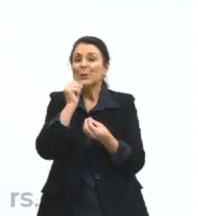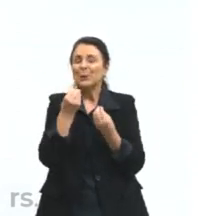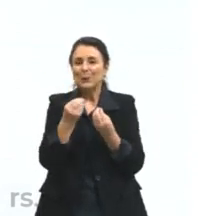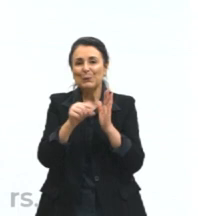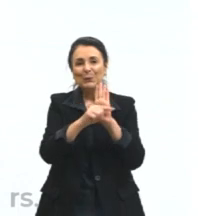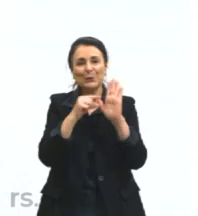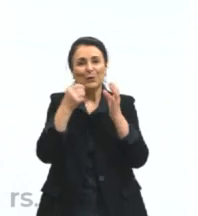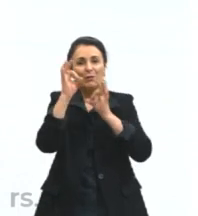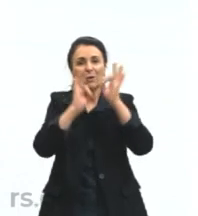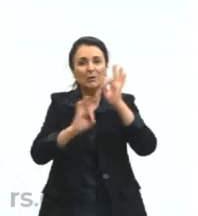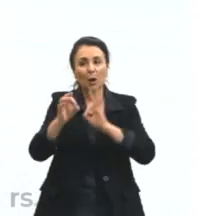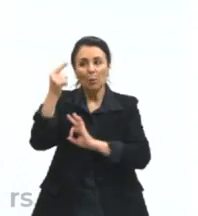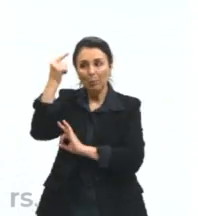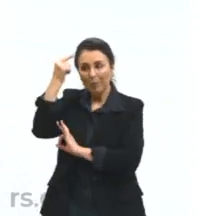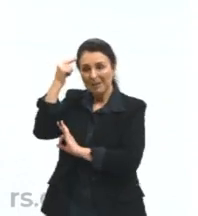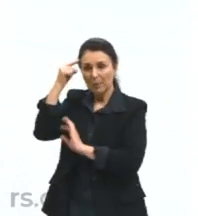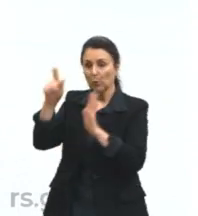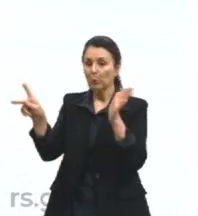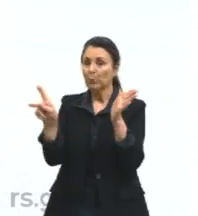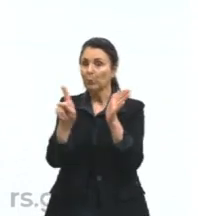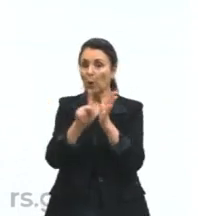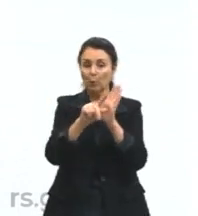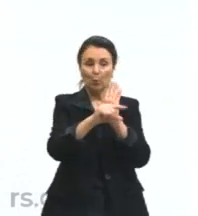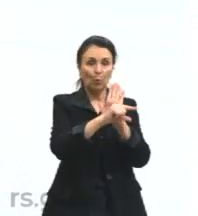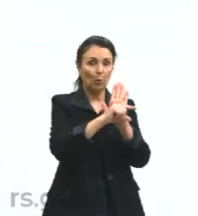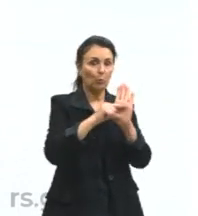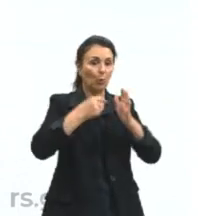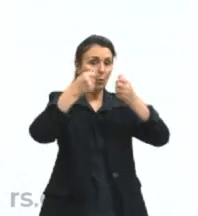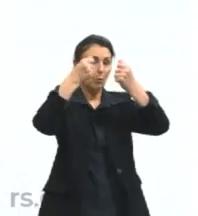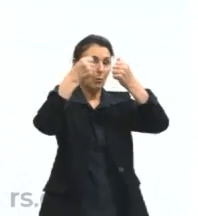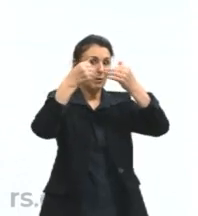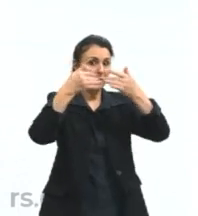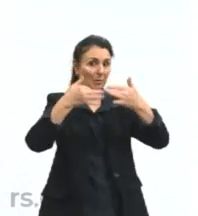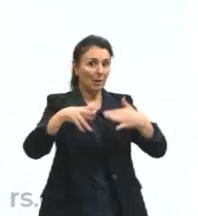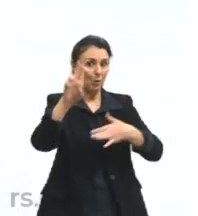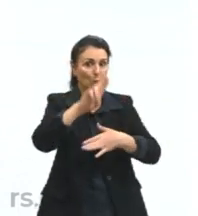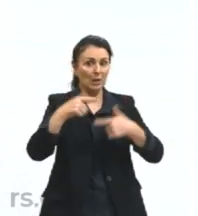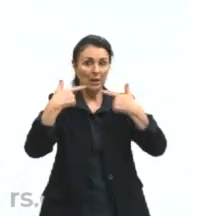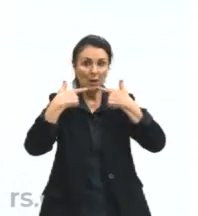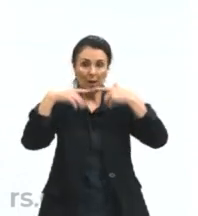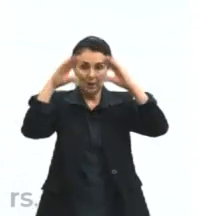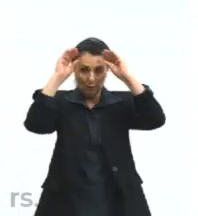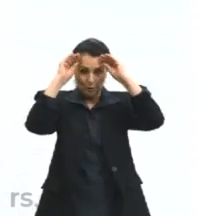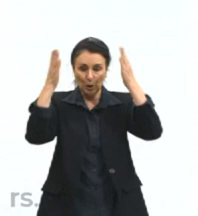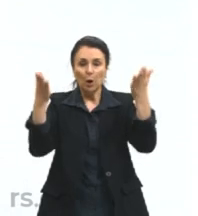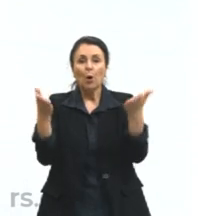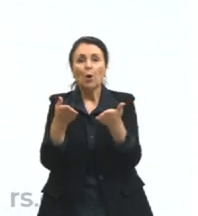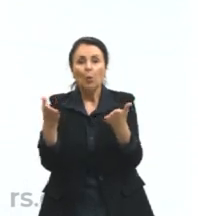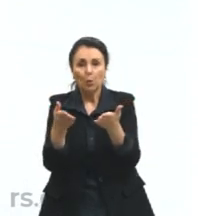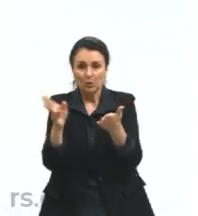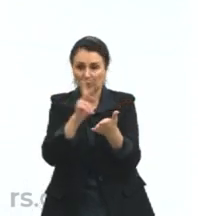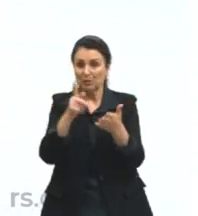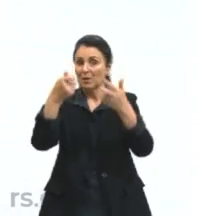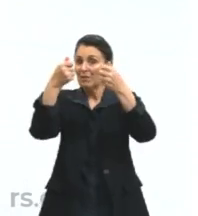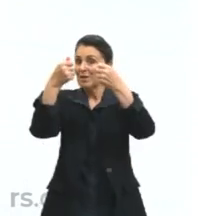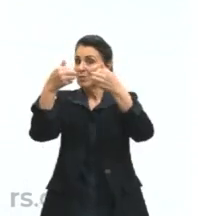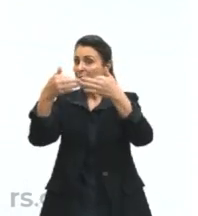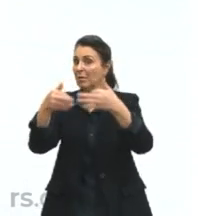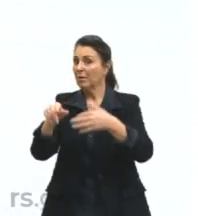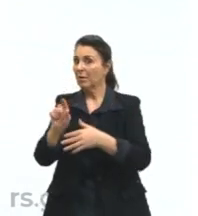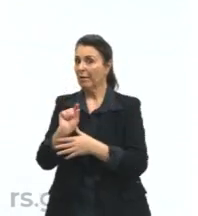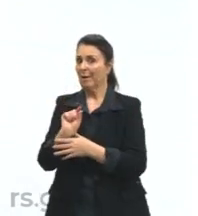o pensamento dele através da linguagem. Eu vou focar com vocês hoje em um dado específico.